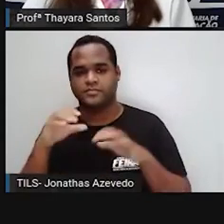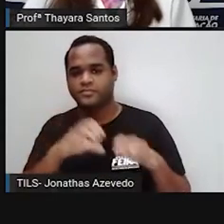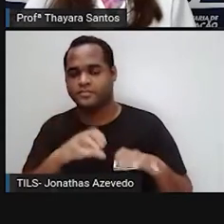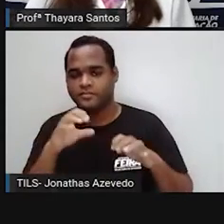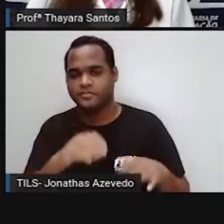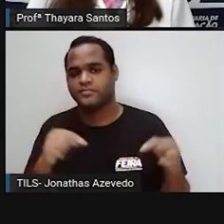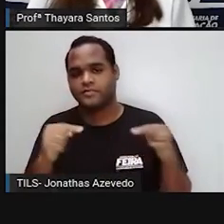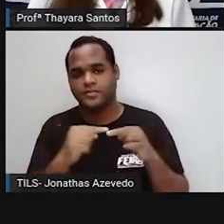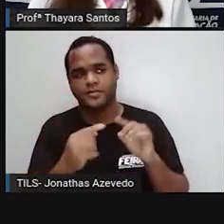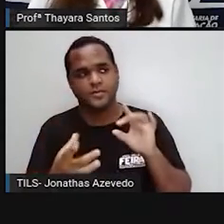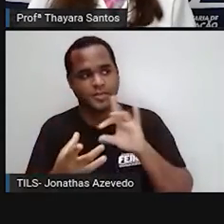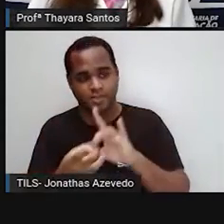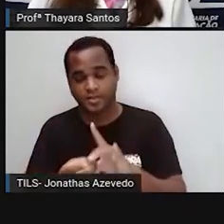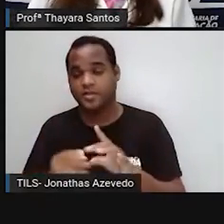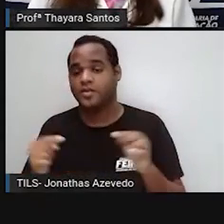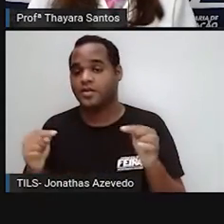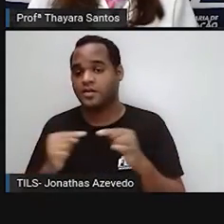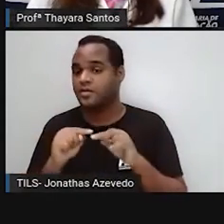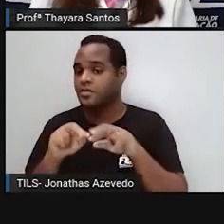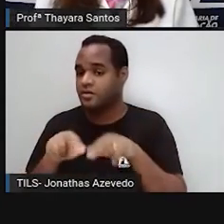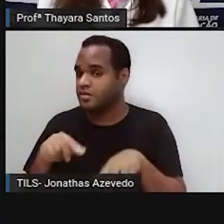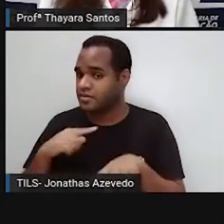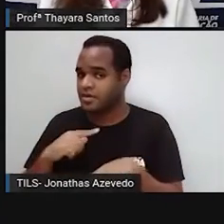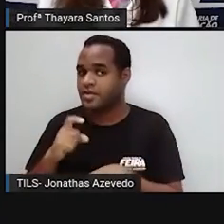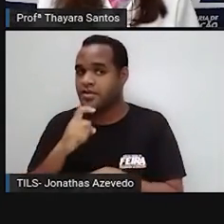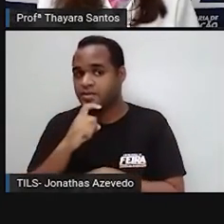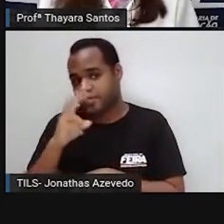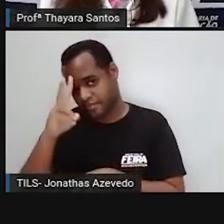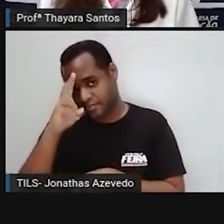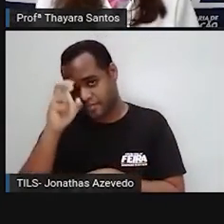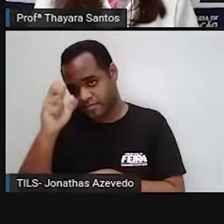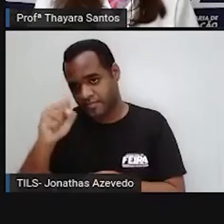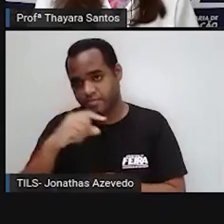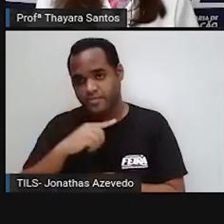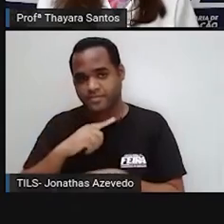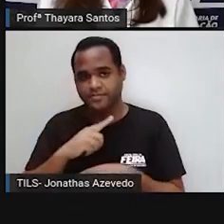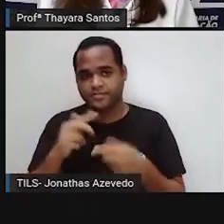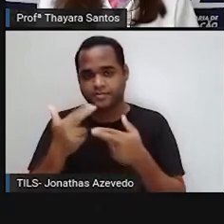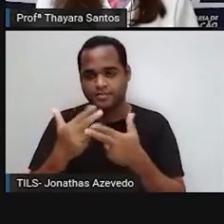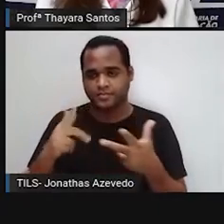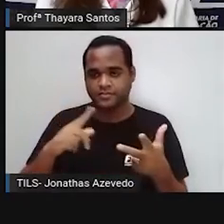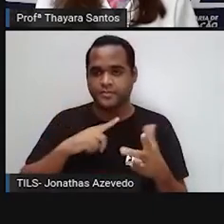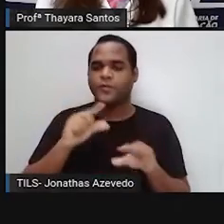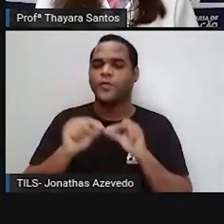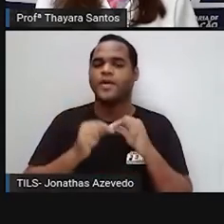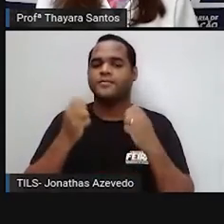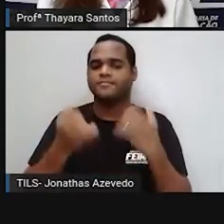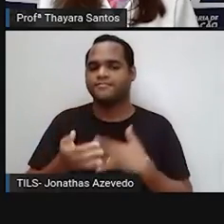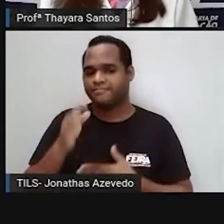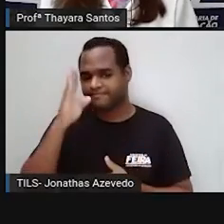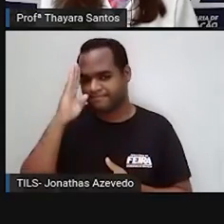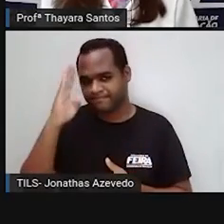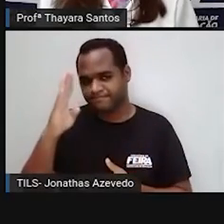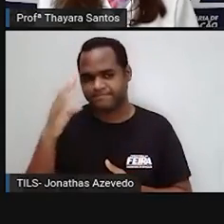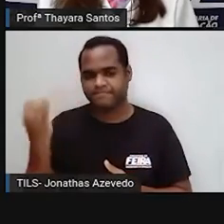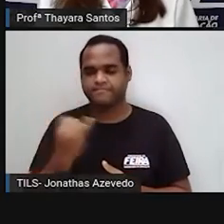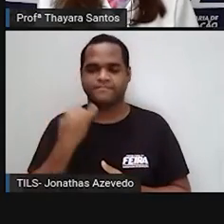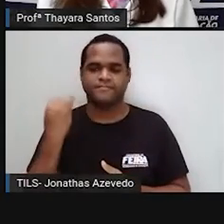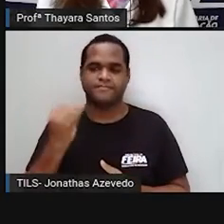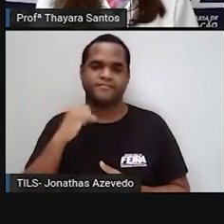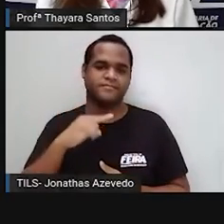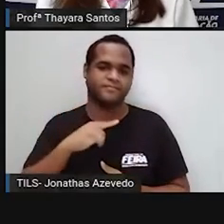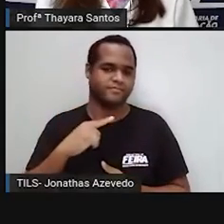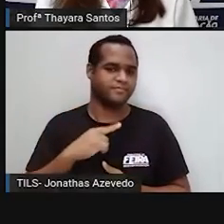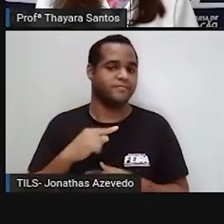relação às geleiras. A geleira, ela é fundamental. quando ela derrete,